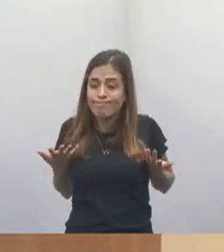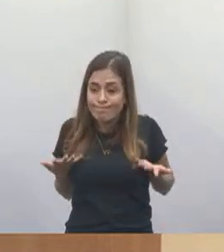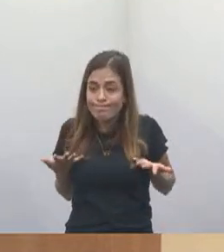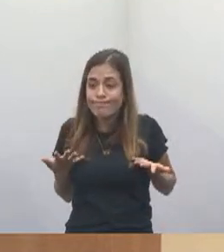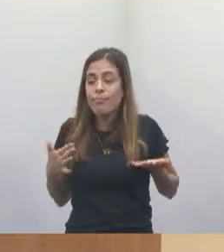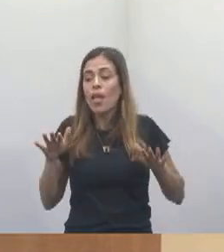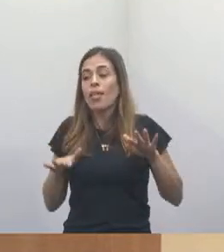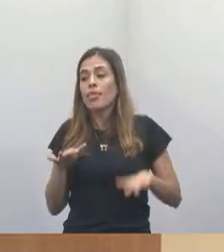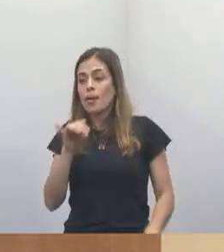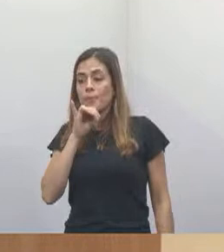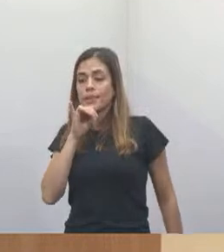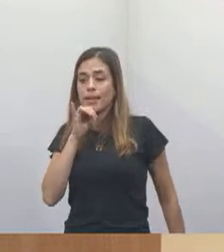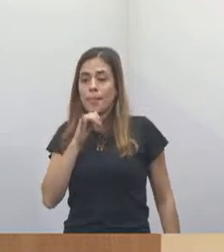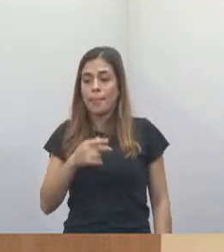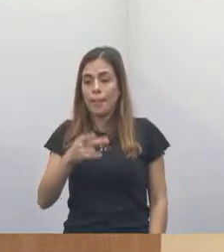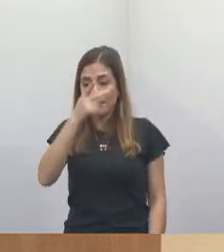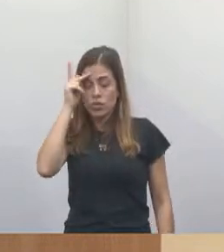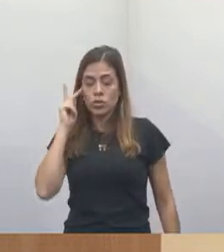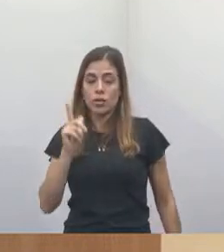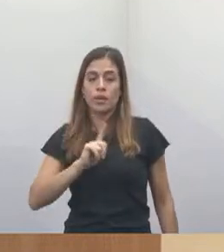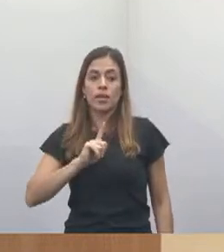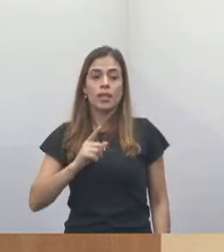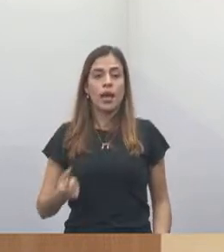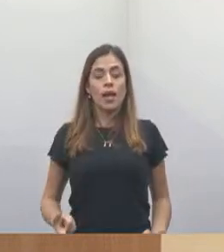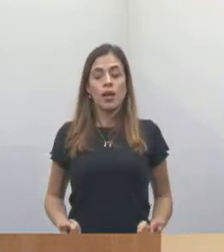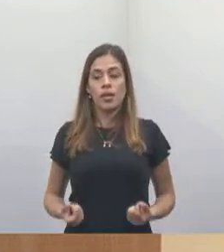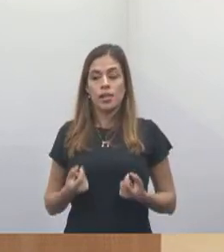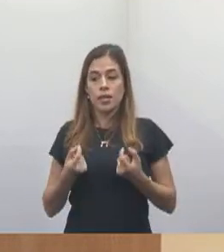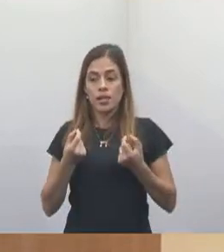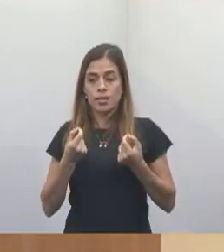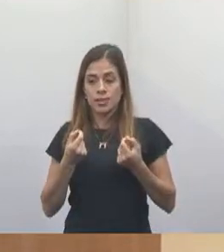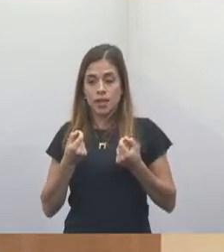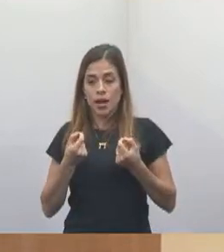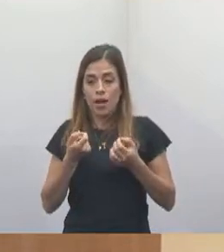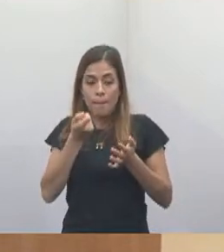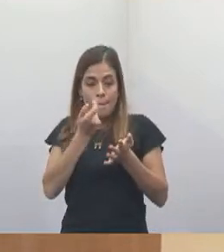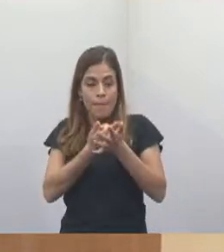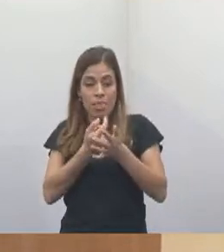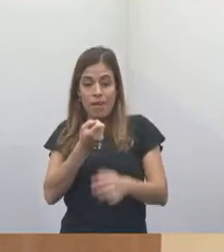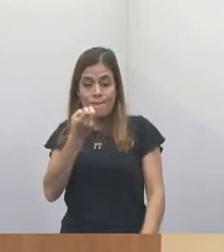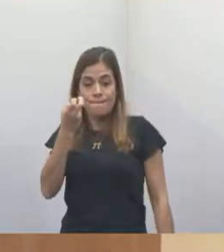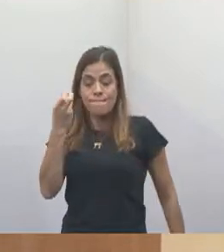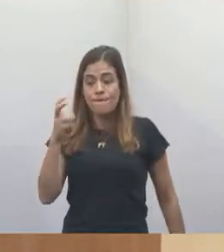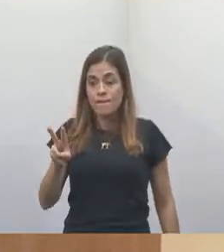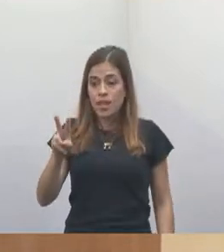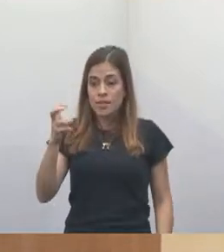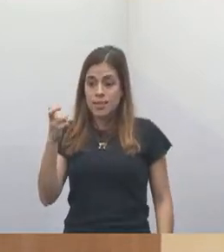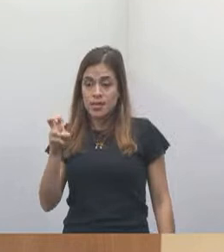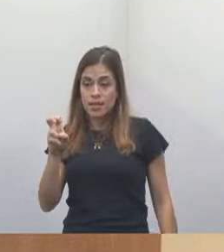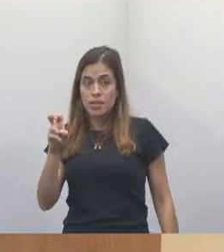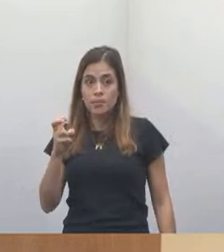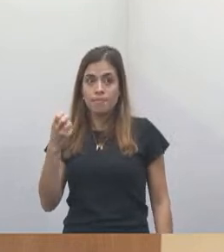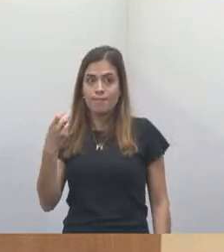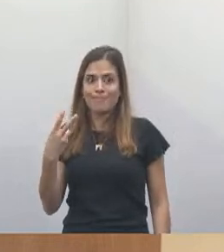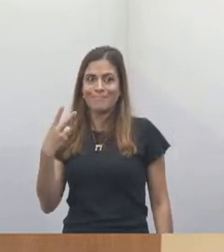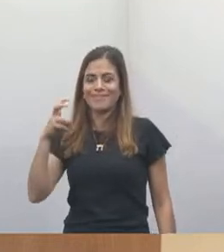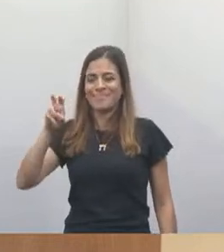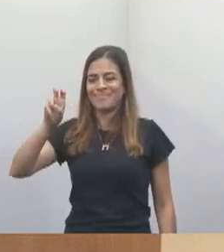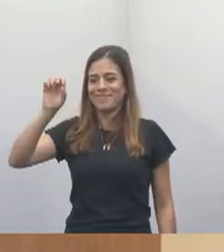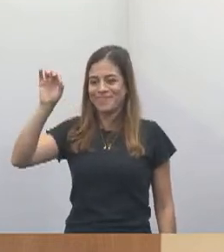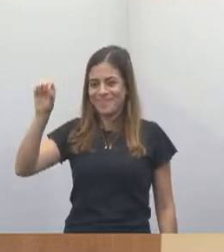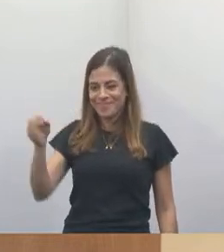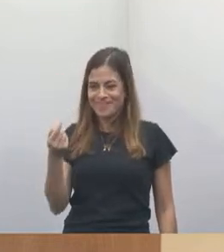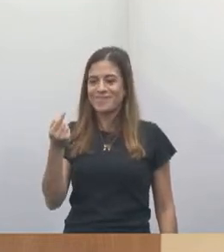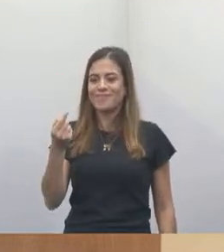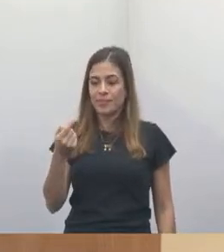tem câncer, o remédio custa R$ 25 mil, não tem na farmácia de alto custo. É óbvio que eu, por ser advogado, vou orientar